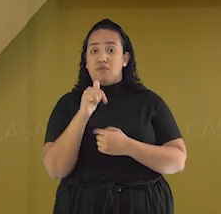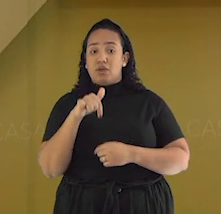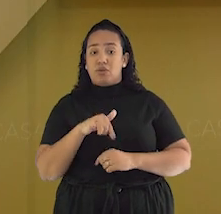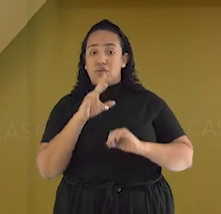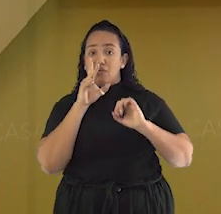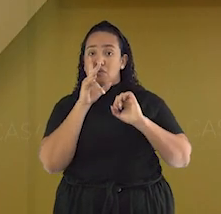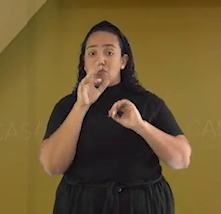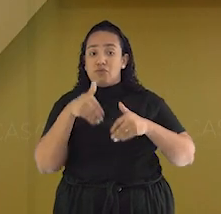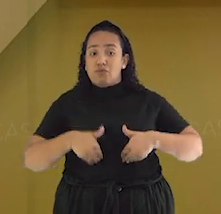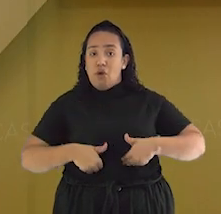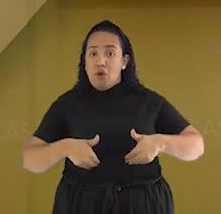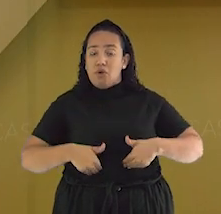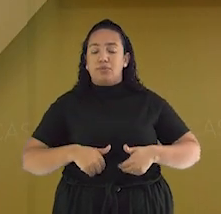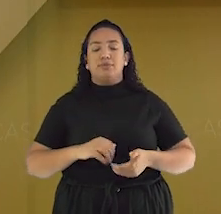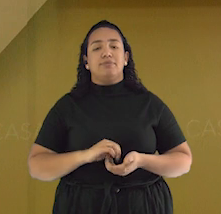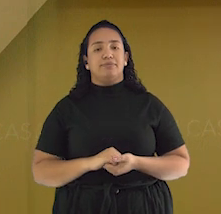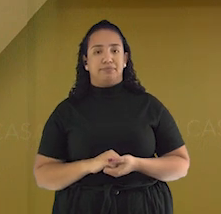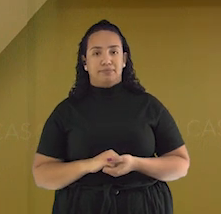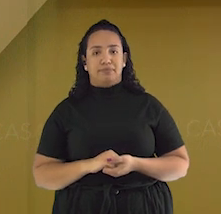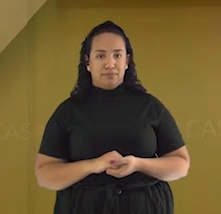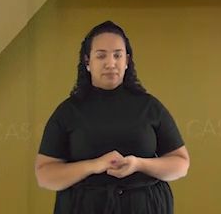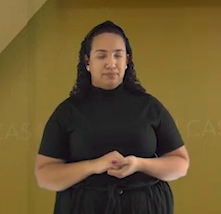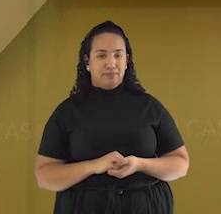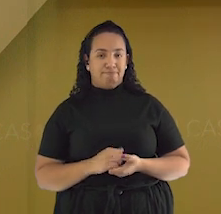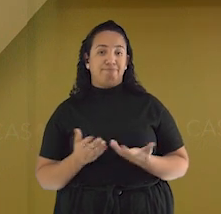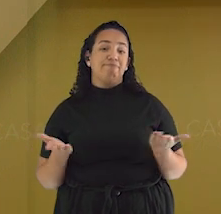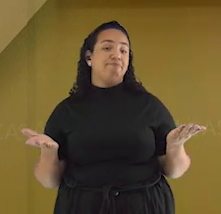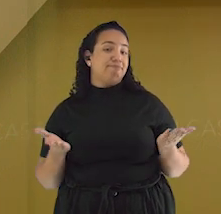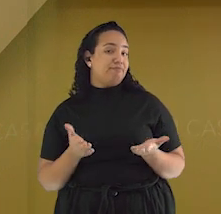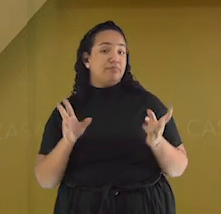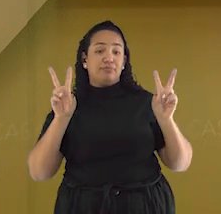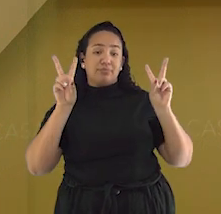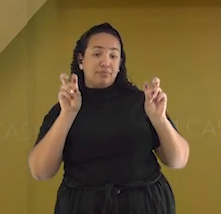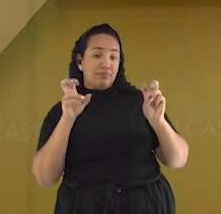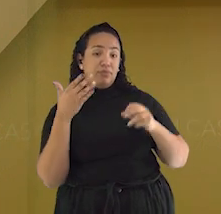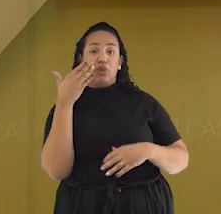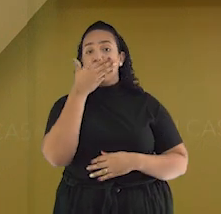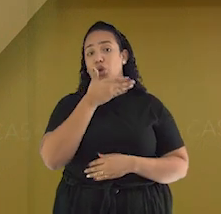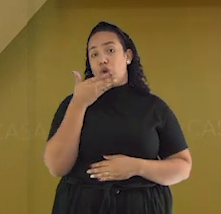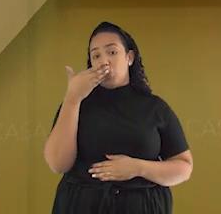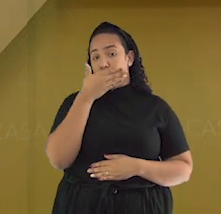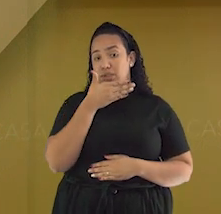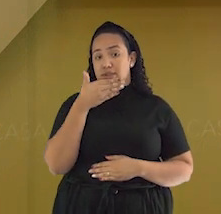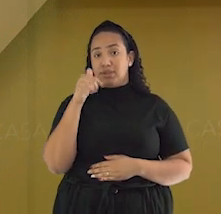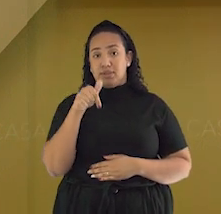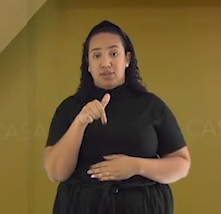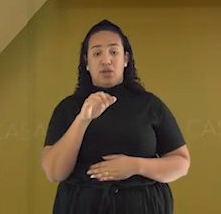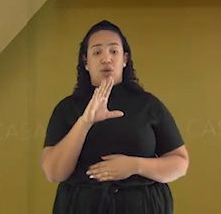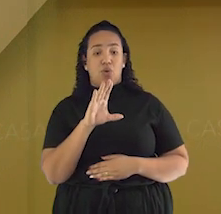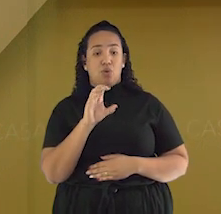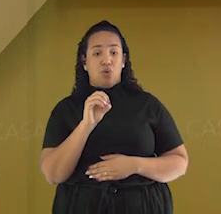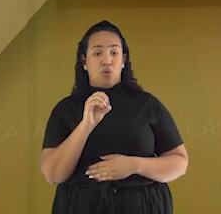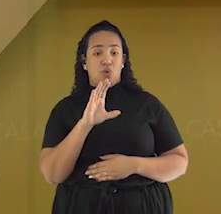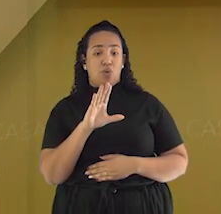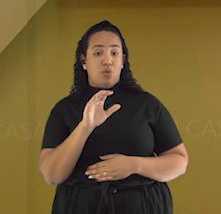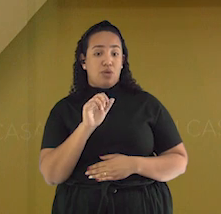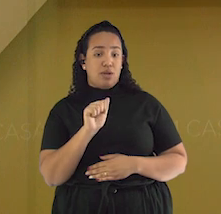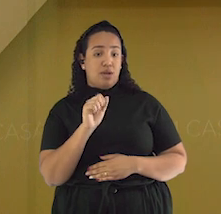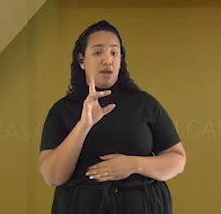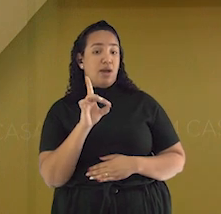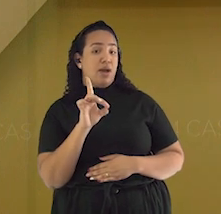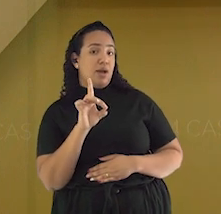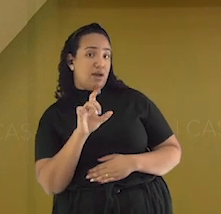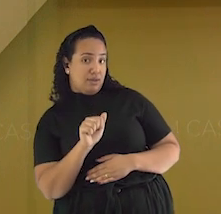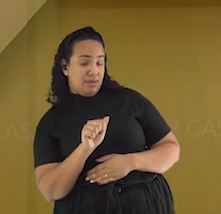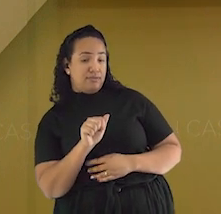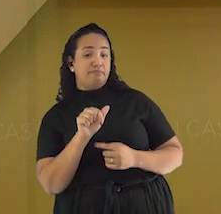doces, né? A cocada é feita com coco, que era muito abundante no litoral brasileiro com a chegada dos